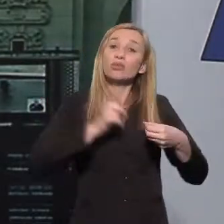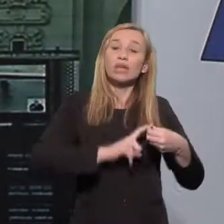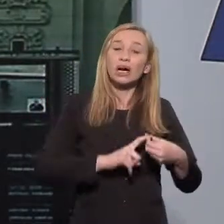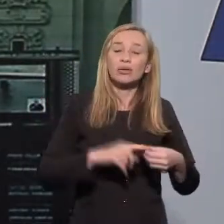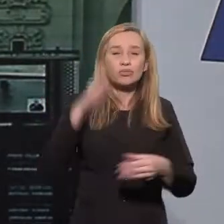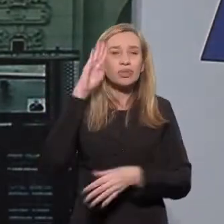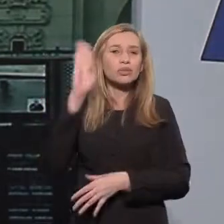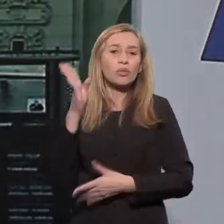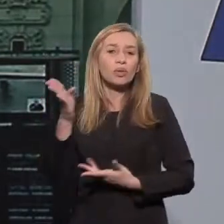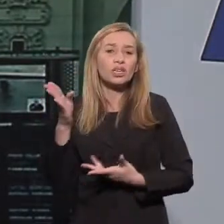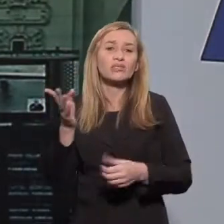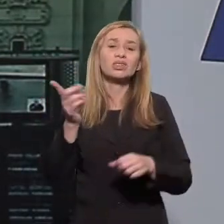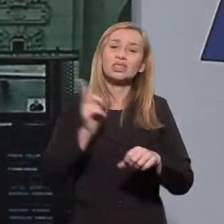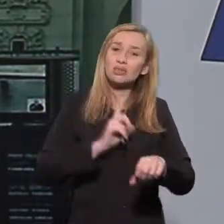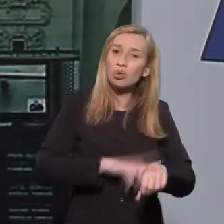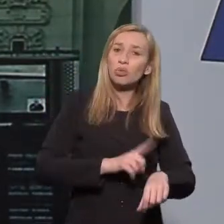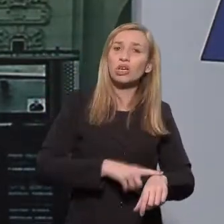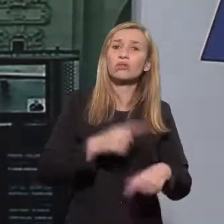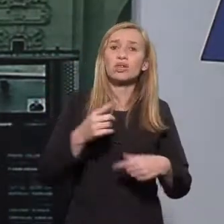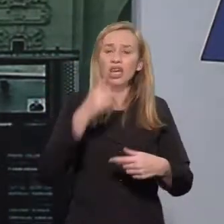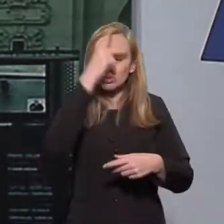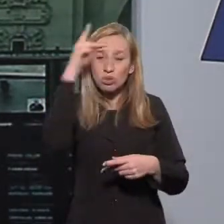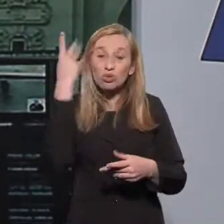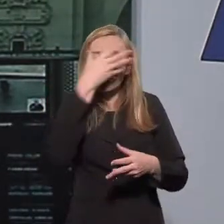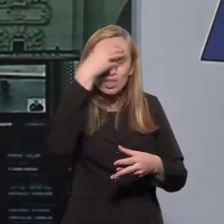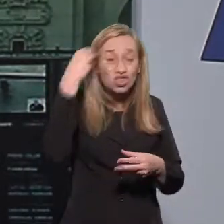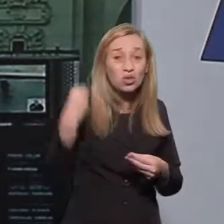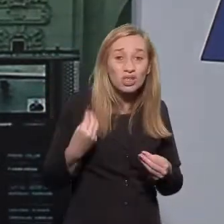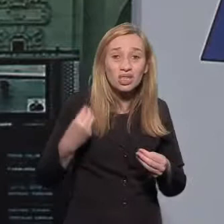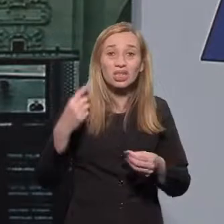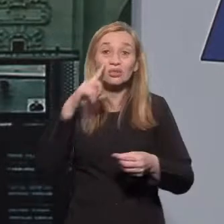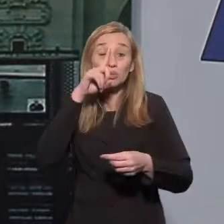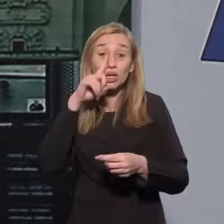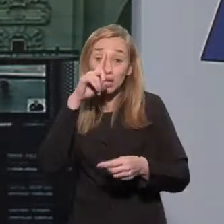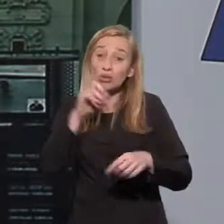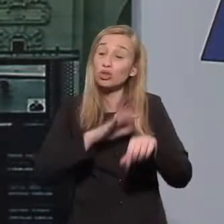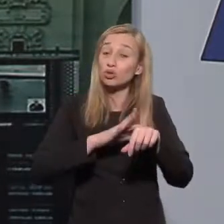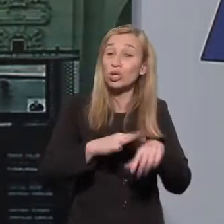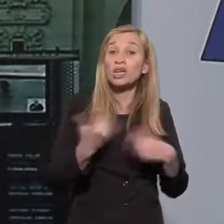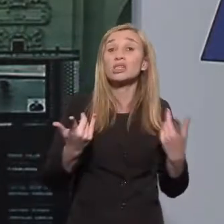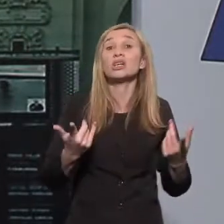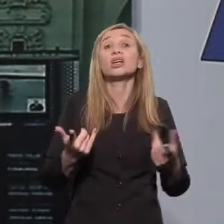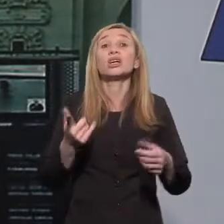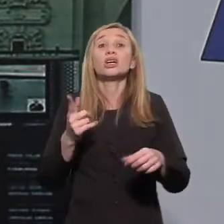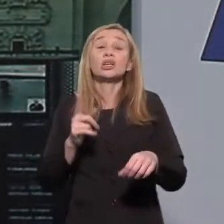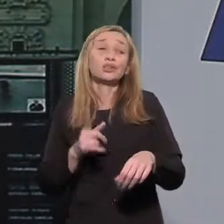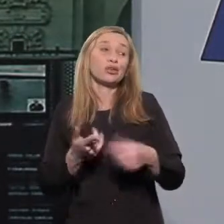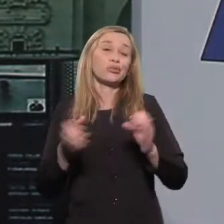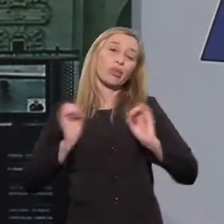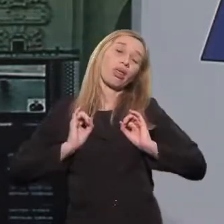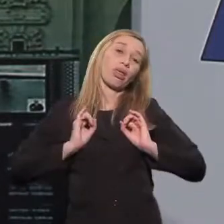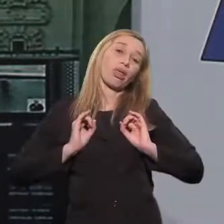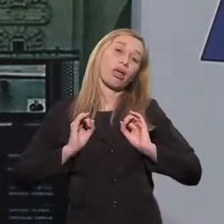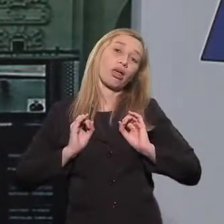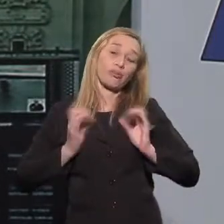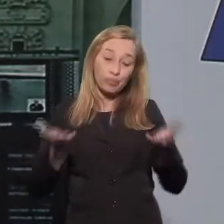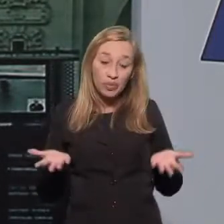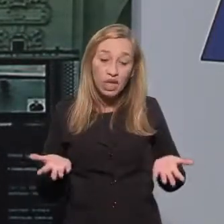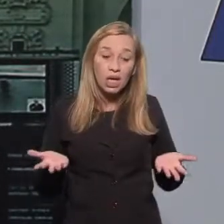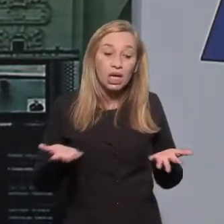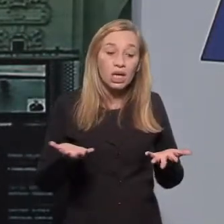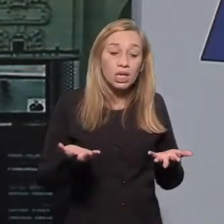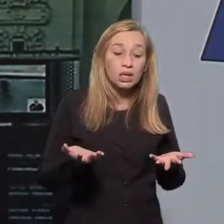Acho que tem que retomar, principalmente, nesse cenário onde as pessoas já estão se esquecendo da gravidade das doenças, então já estão num período de